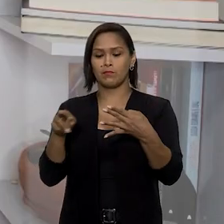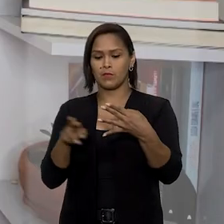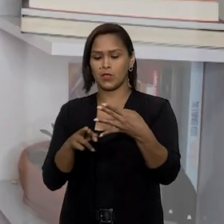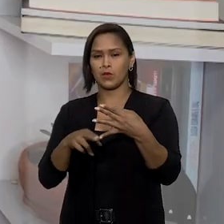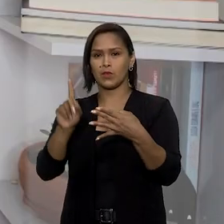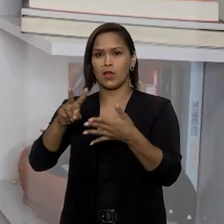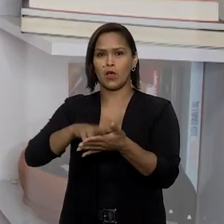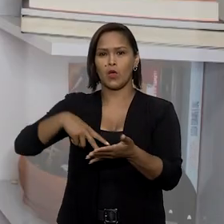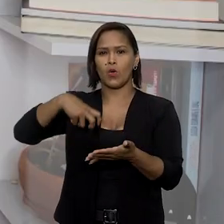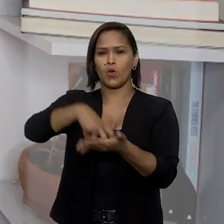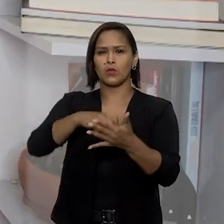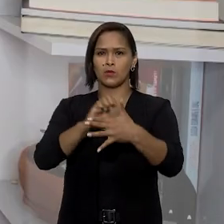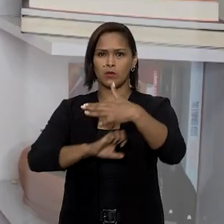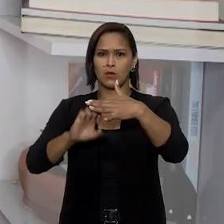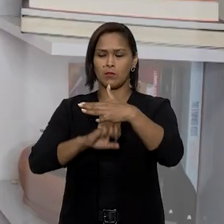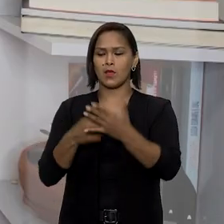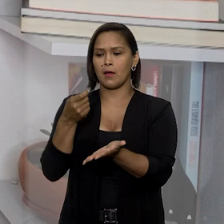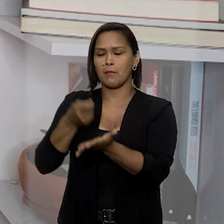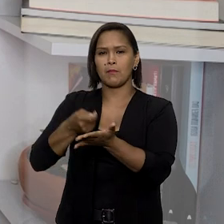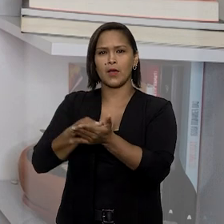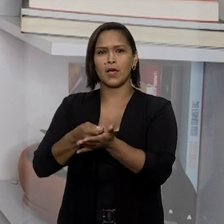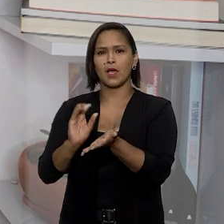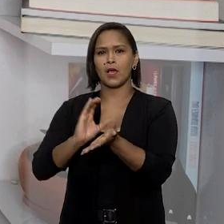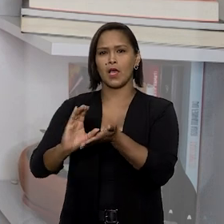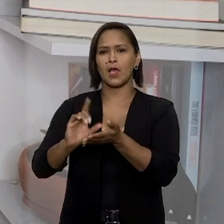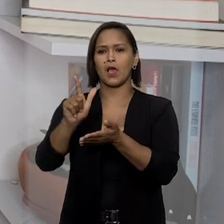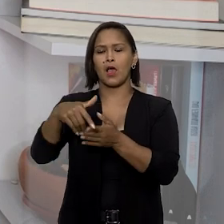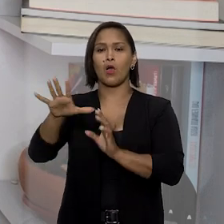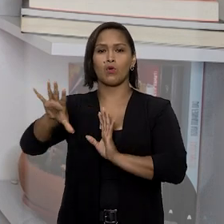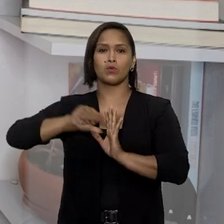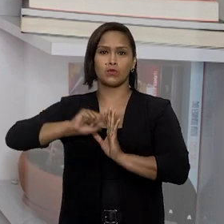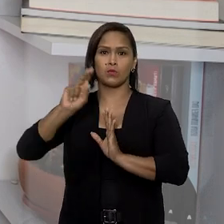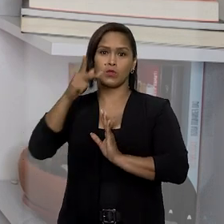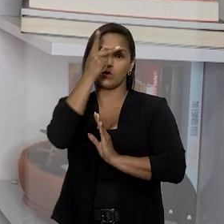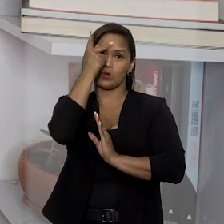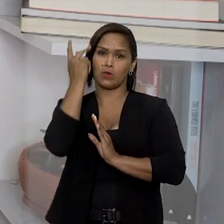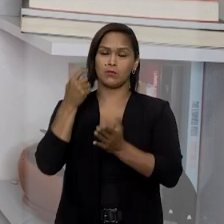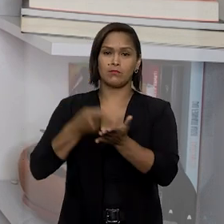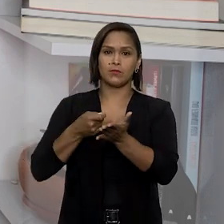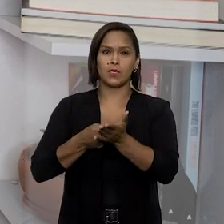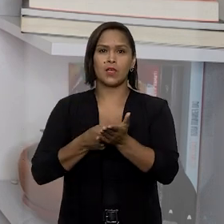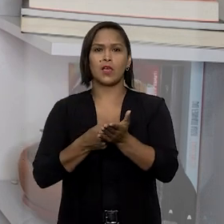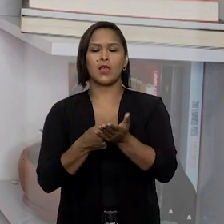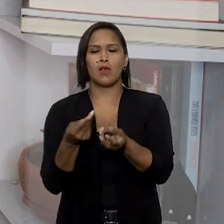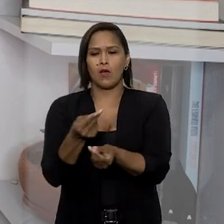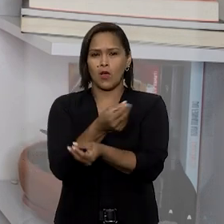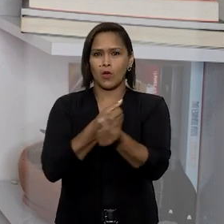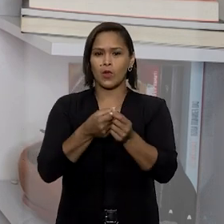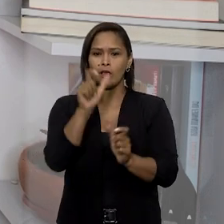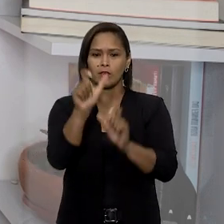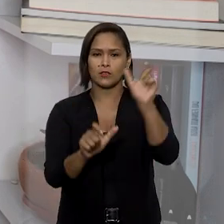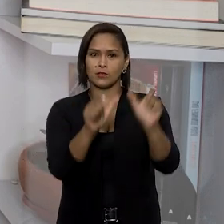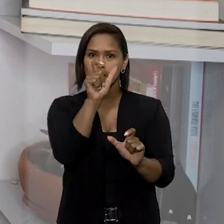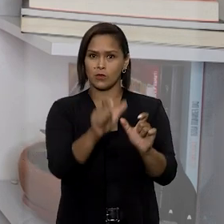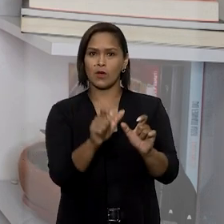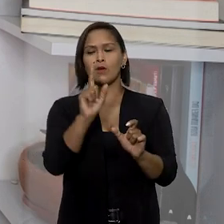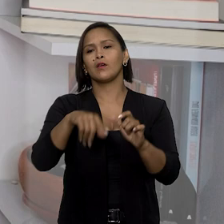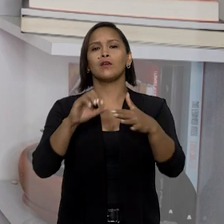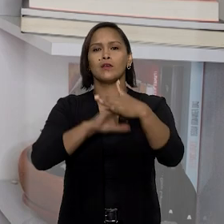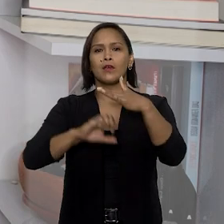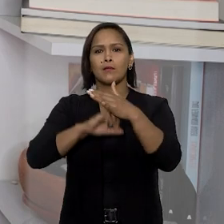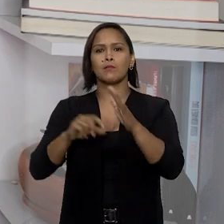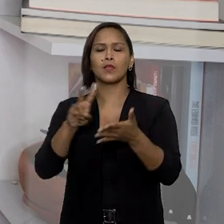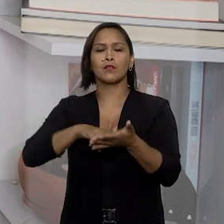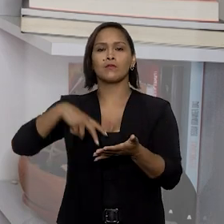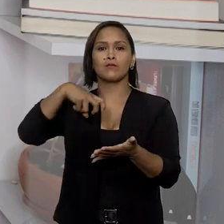juízo condenou a PepsiCo a indenizar os danos causados aos consumidores a serem apurados em liquidação individual. E a empresa